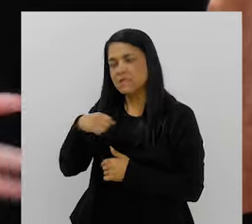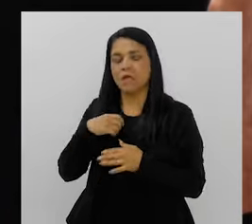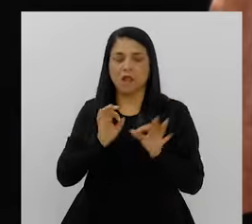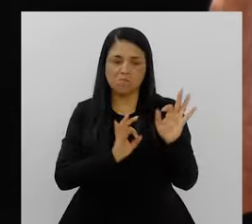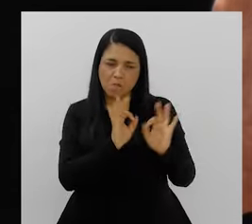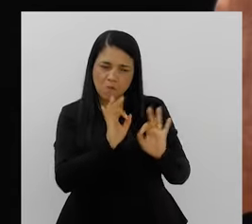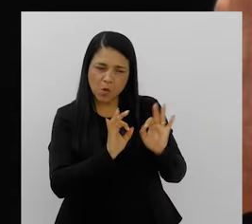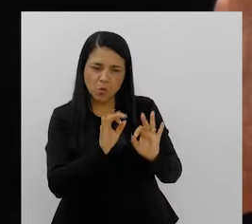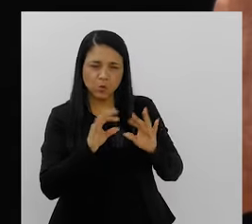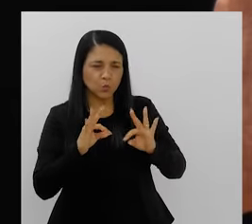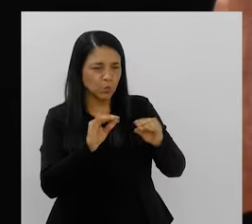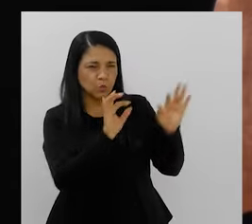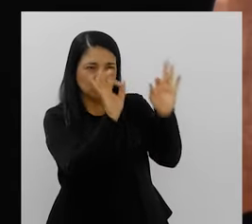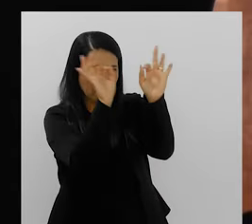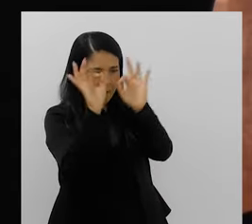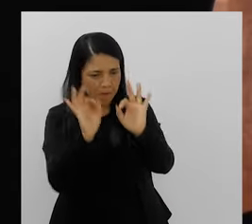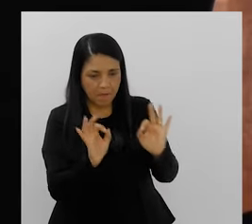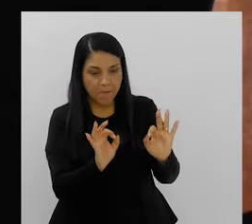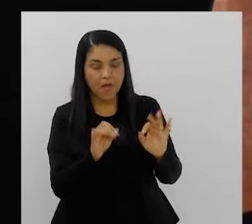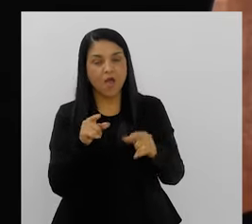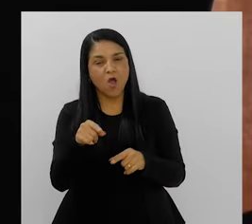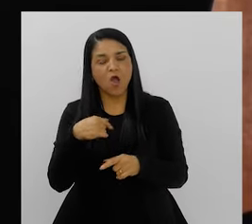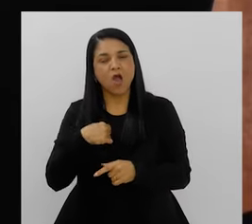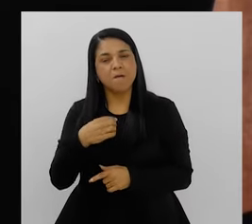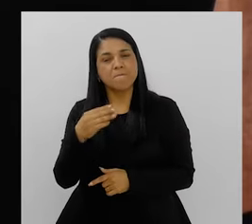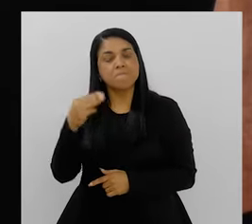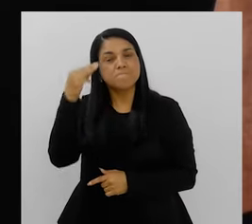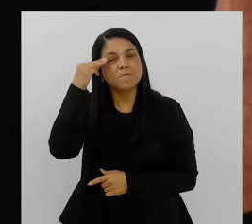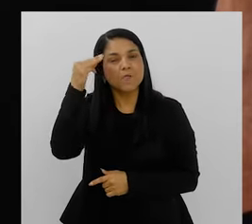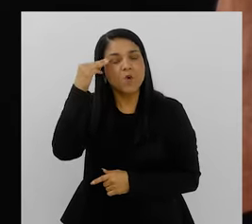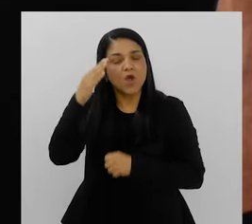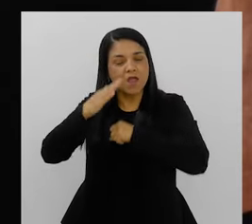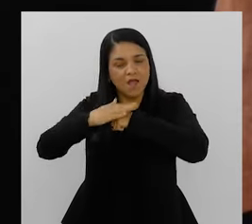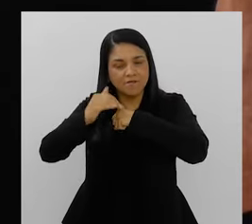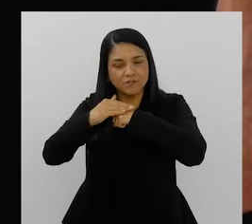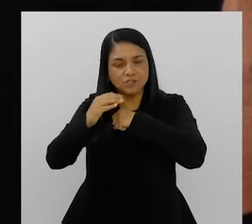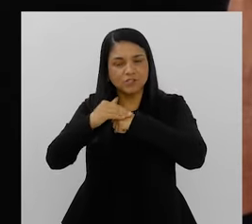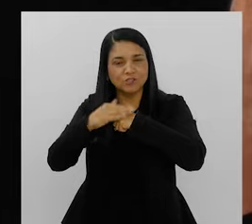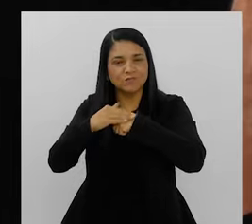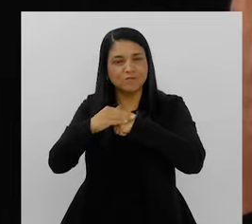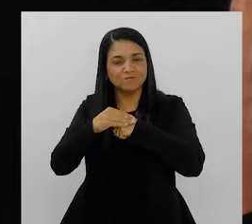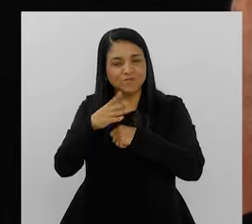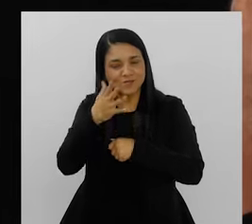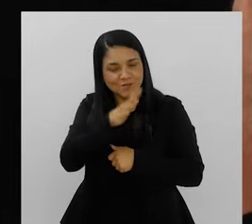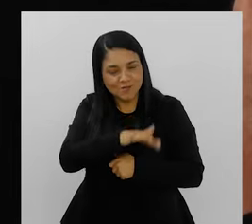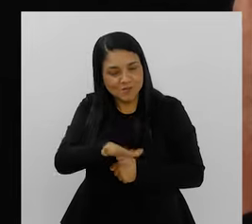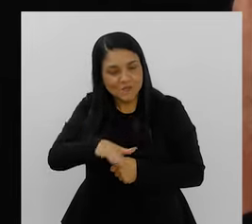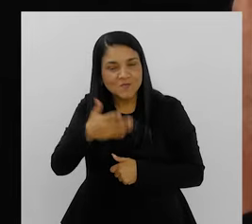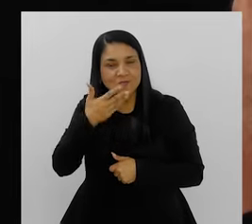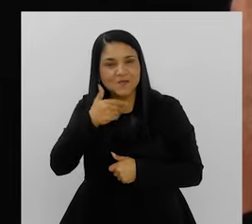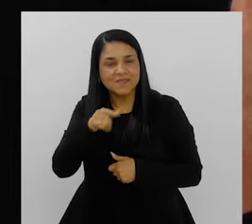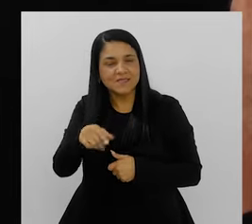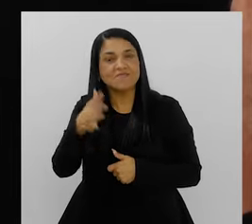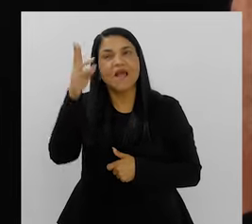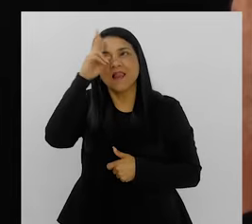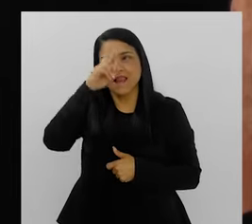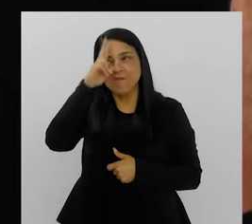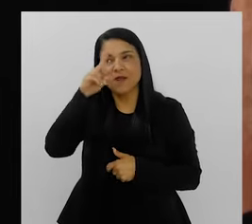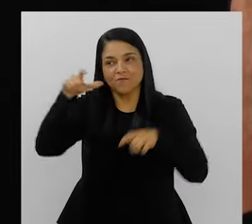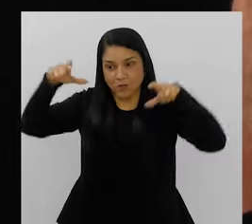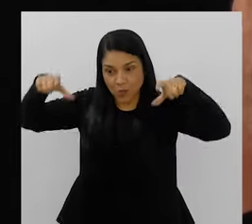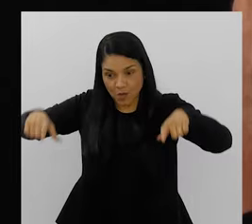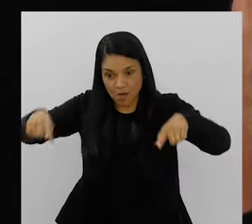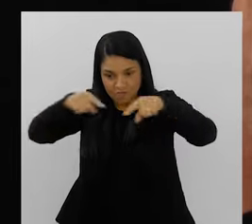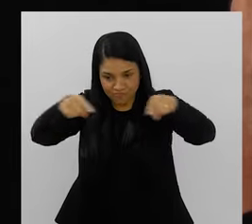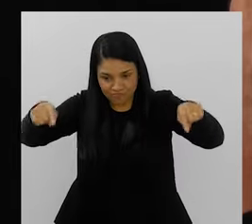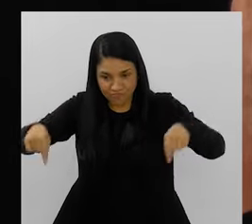veio e me deu o bolo. Aí eu falei para ela, olha a memória afetiva que a gente está plantando no coração dessa criança. porque ele vai lembrar eternamente que o aniversário de oito